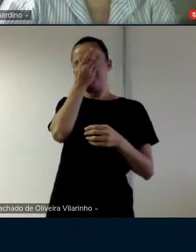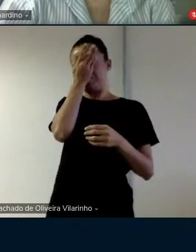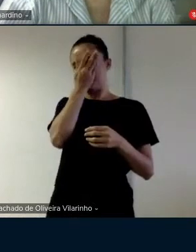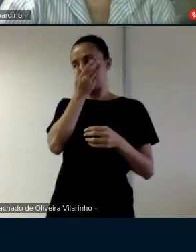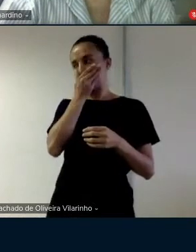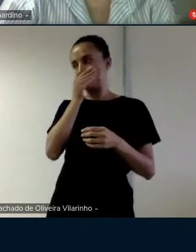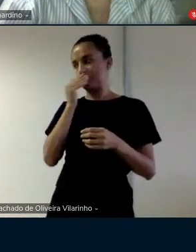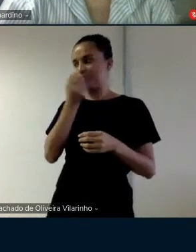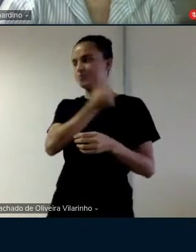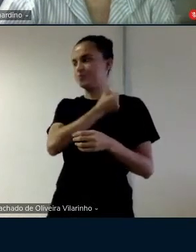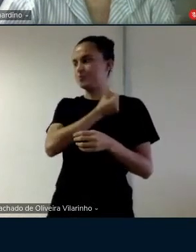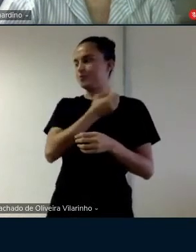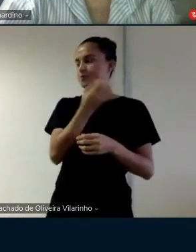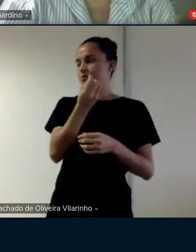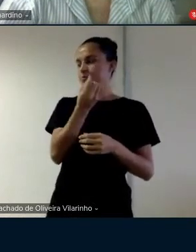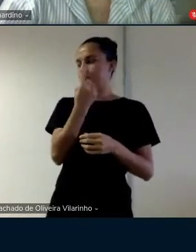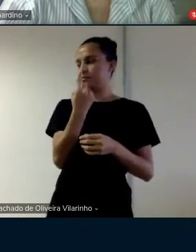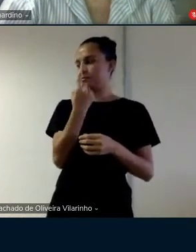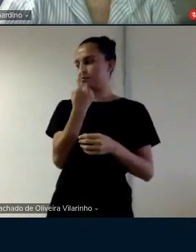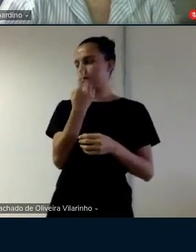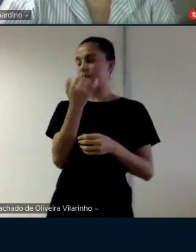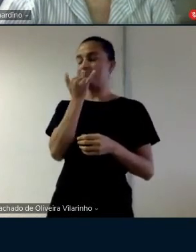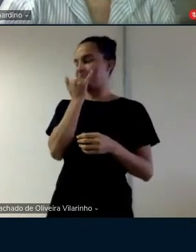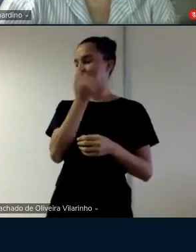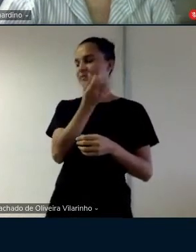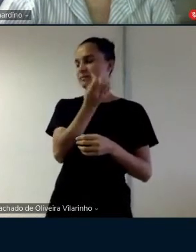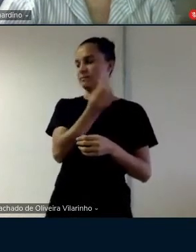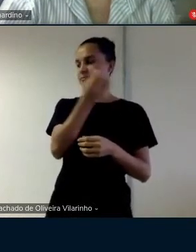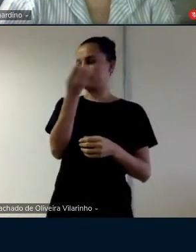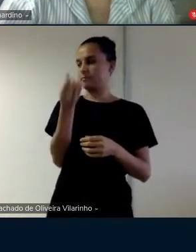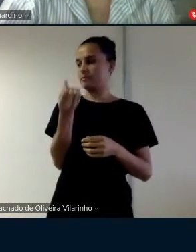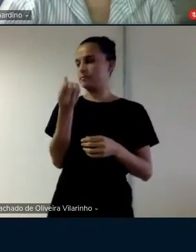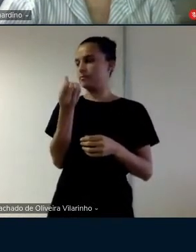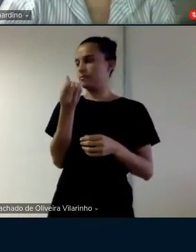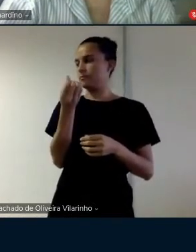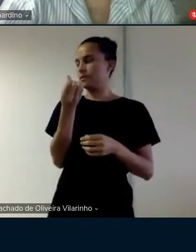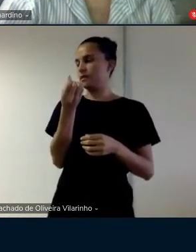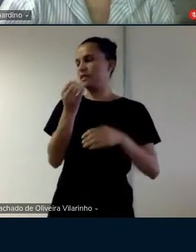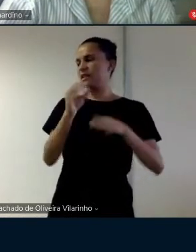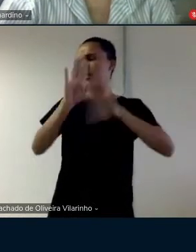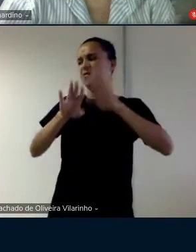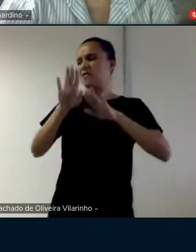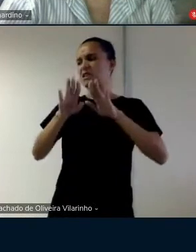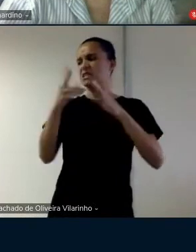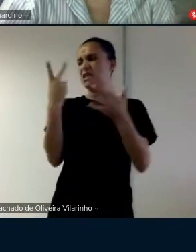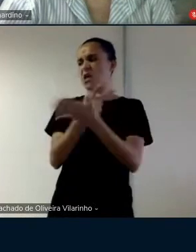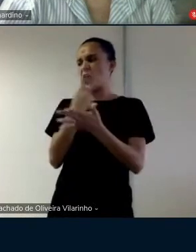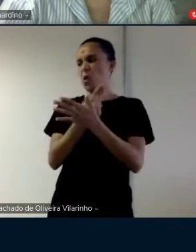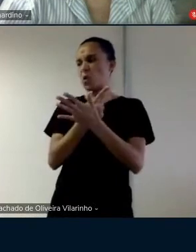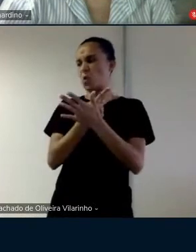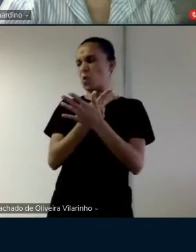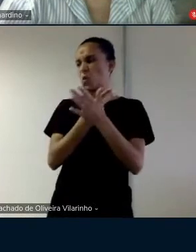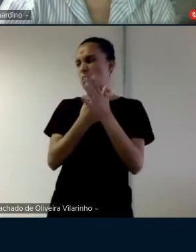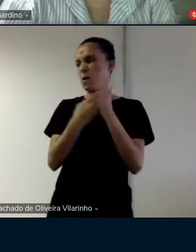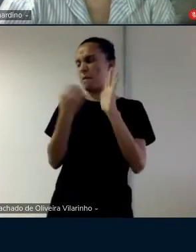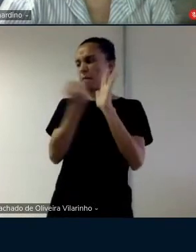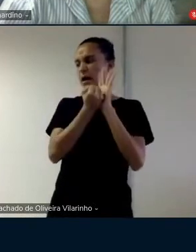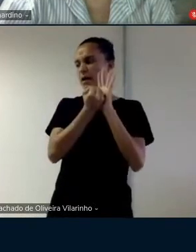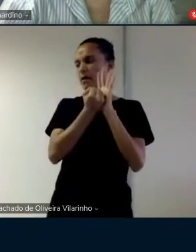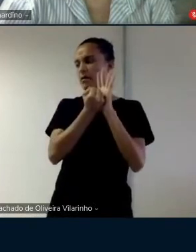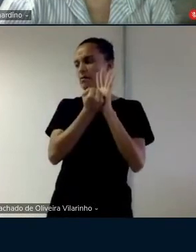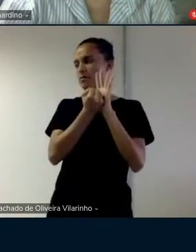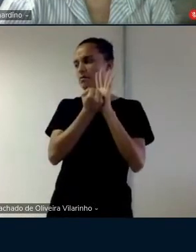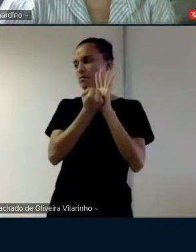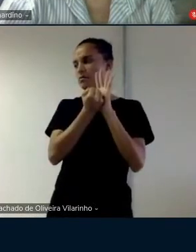no slide 66 eu acho que teve um erro nos ícones né a mãe deve